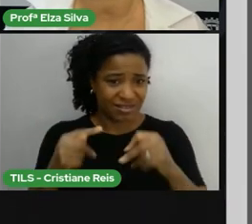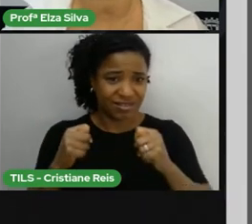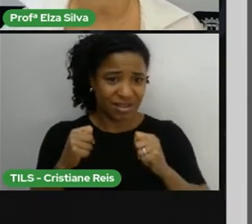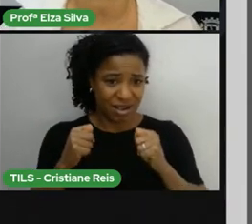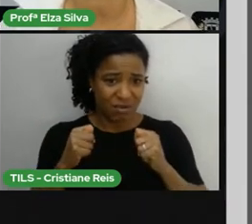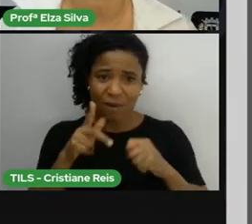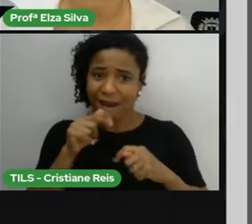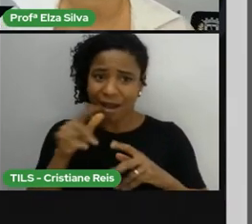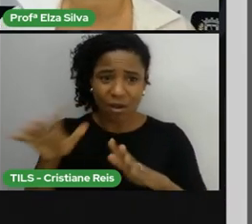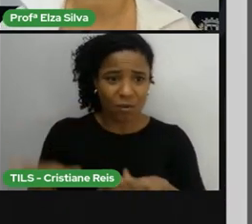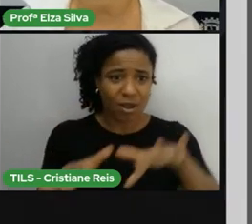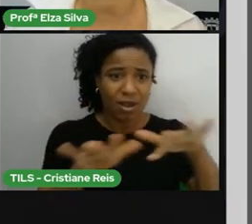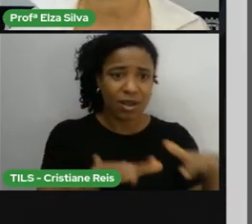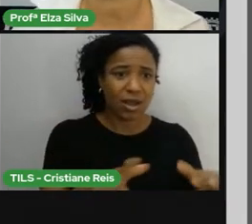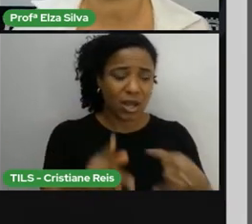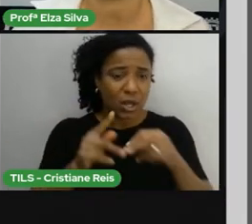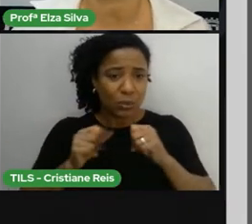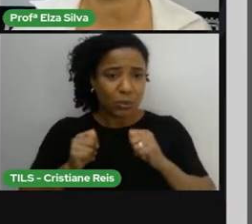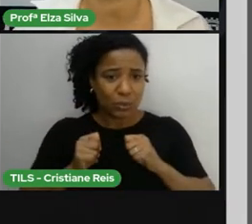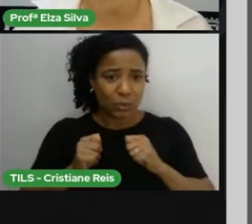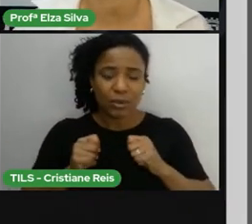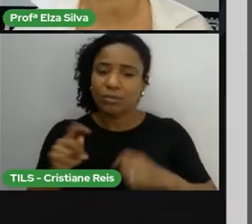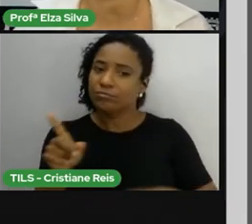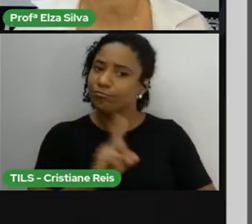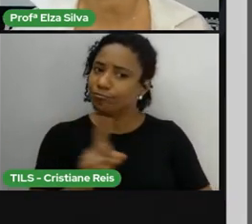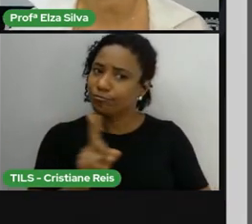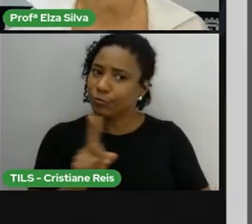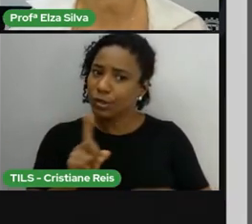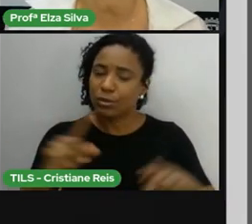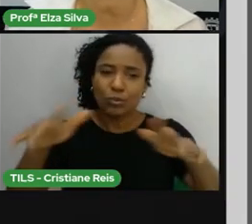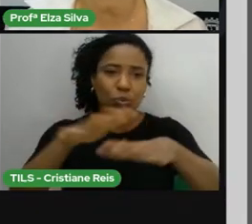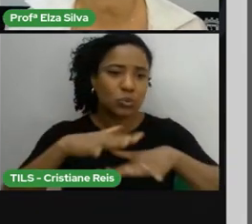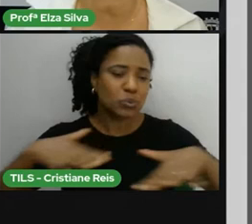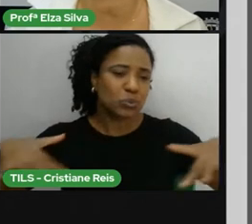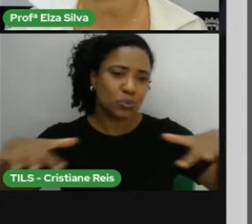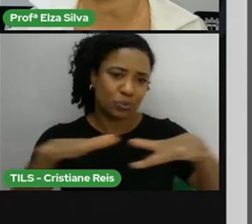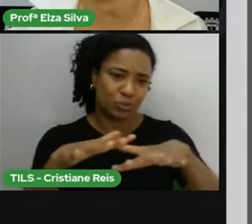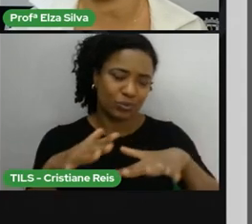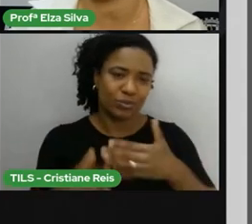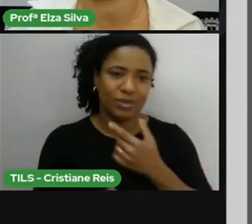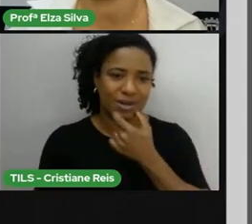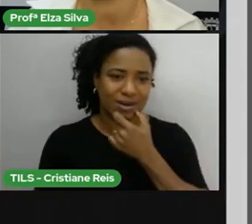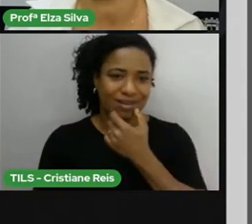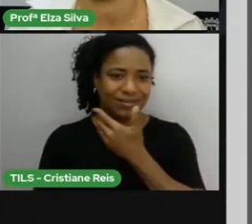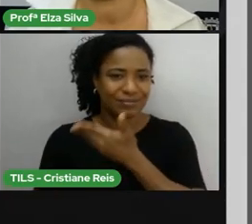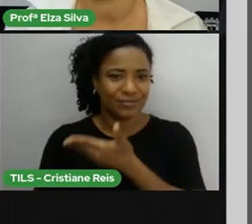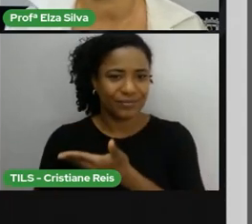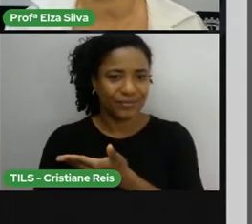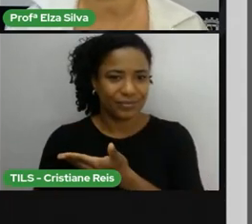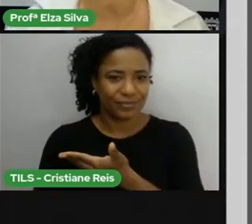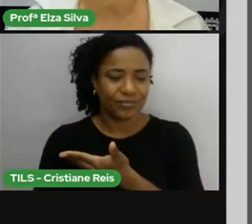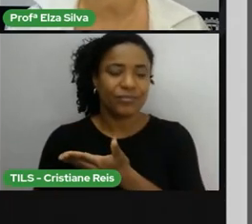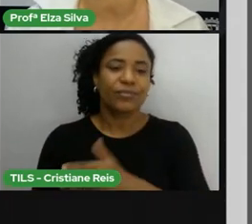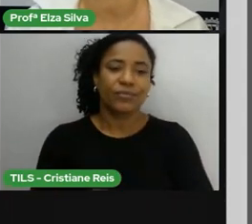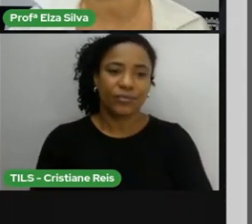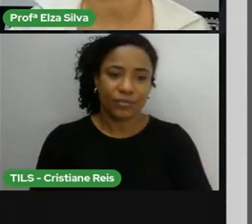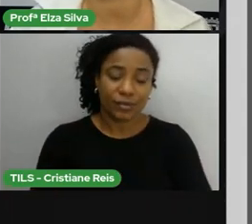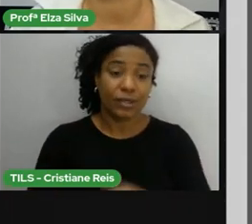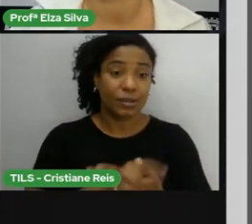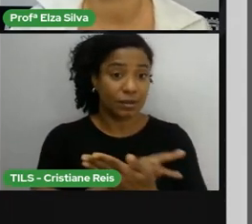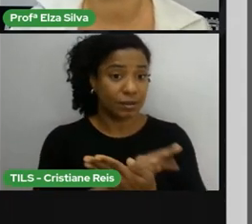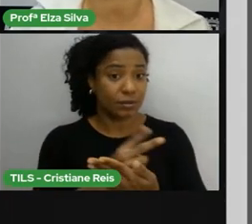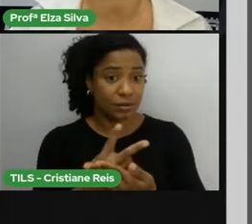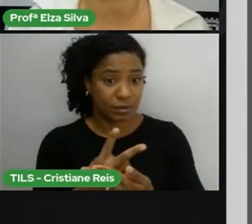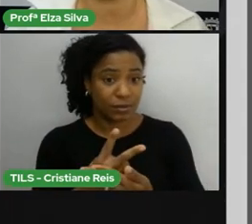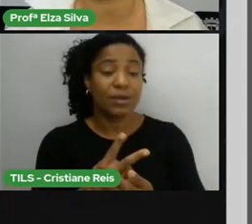People fought with Native Americans about who won the land and how to use it. As pessoas